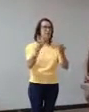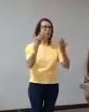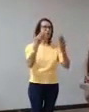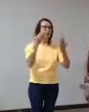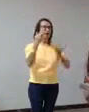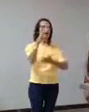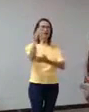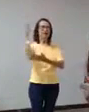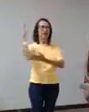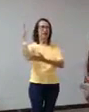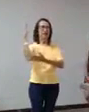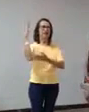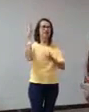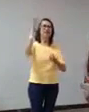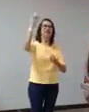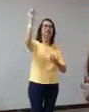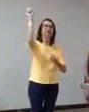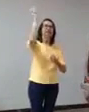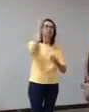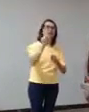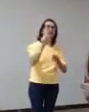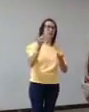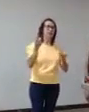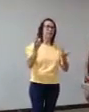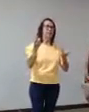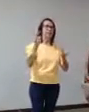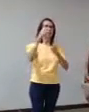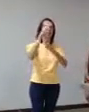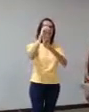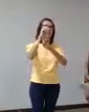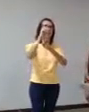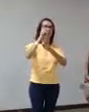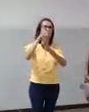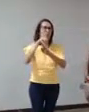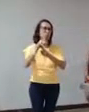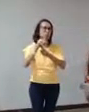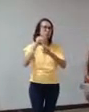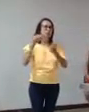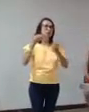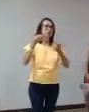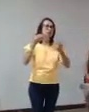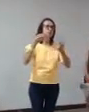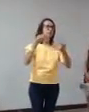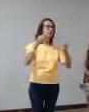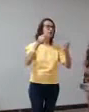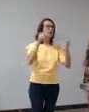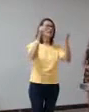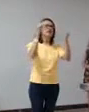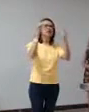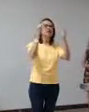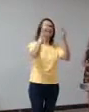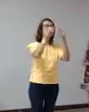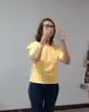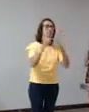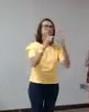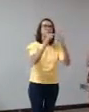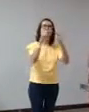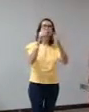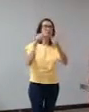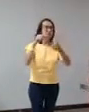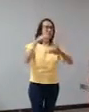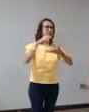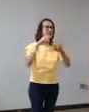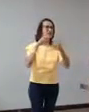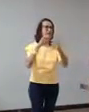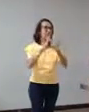relâmpagos, entre o cosmos, o que você já percebeste ou já viste